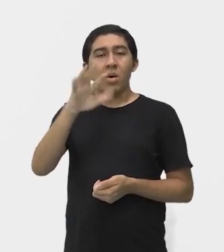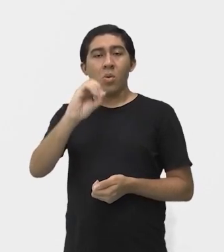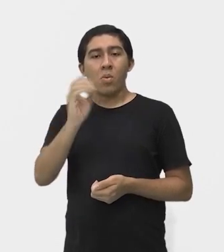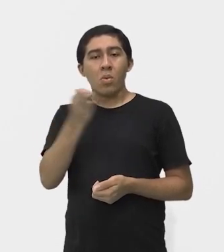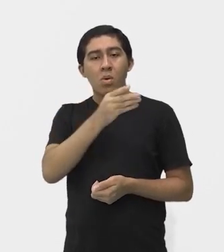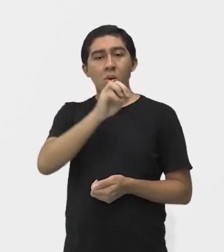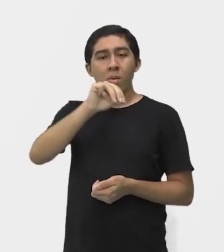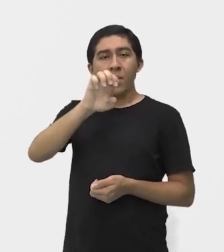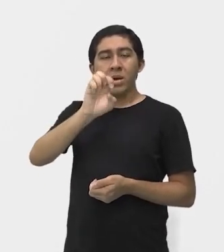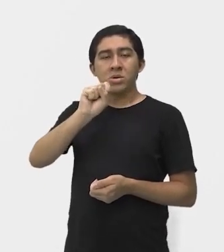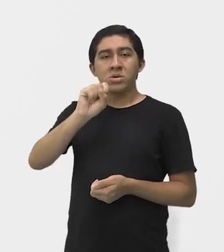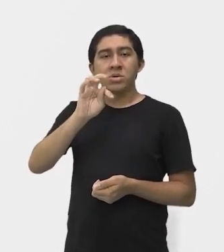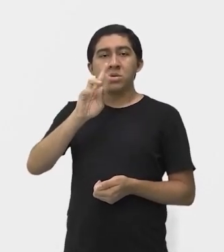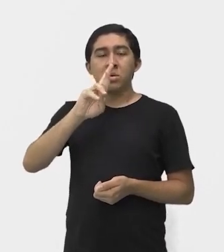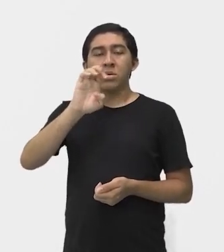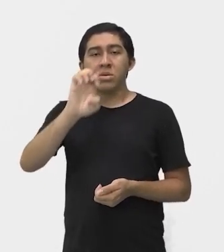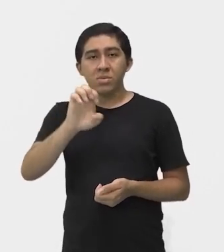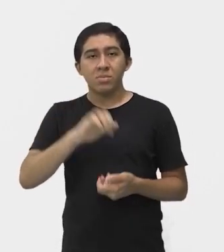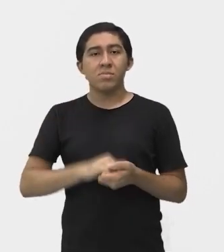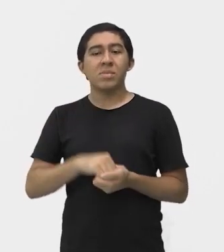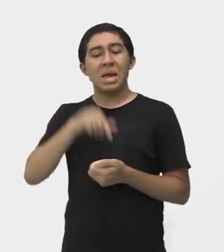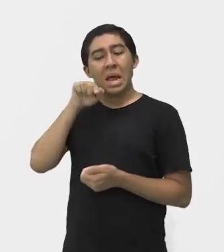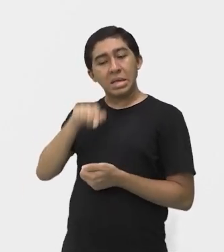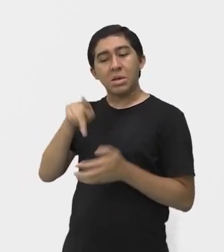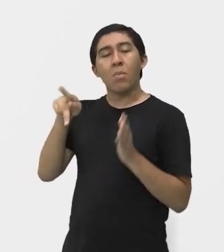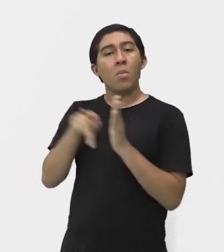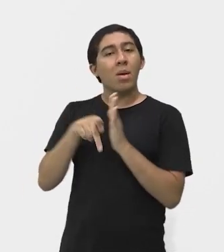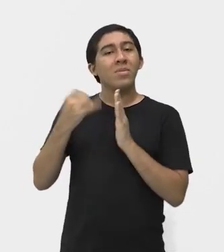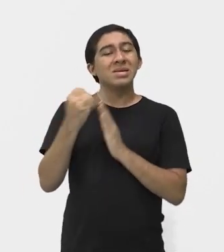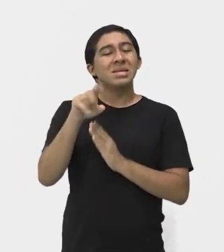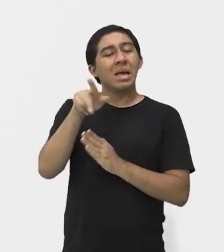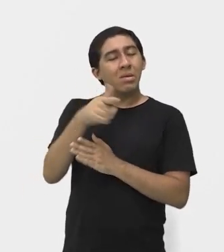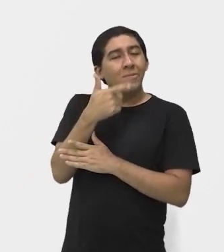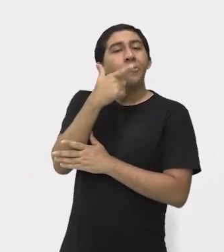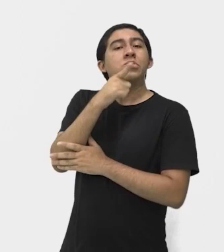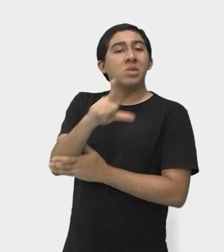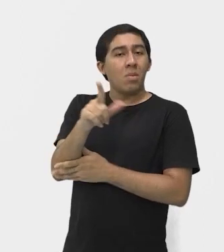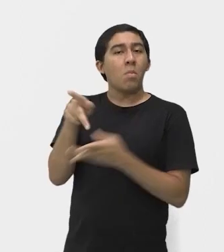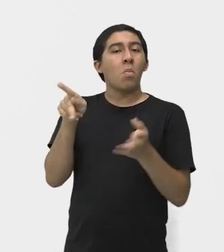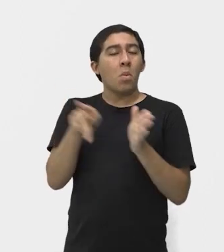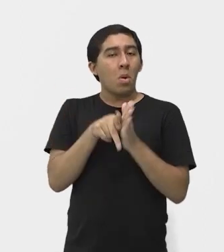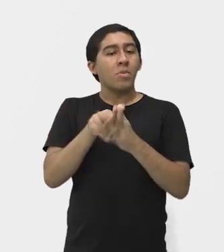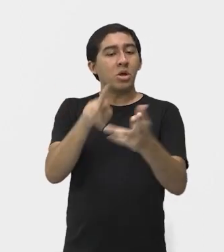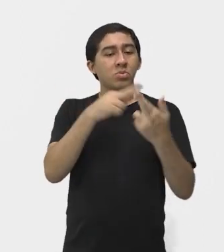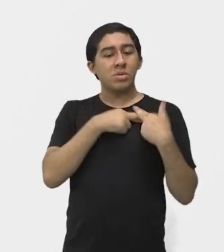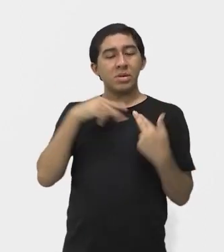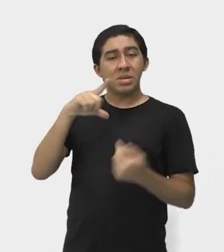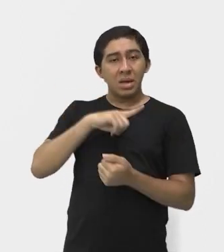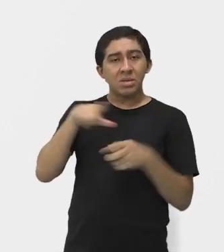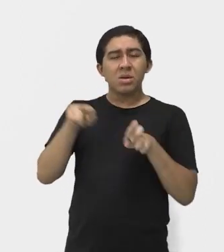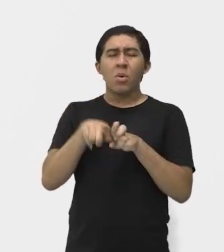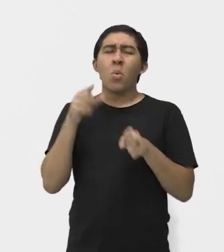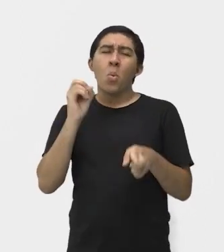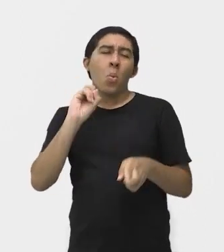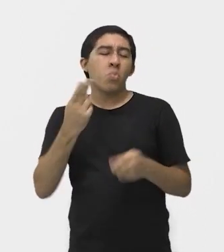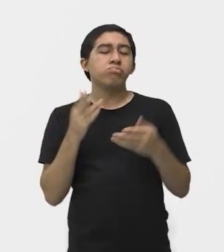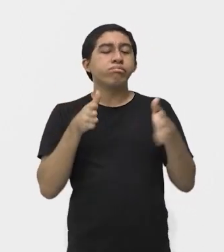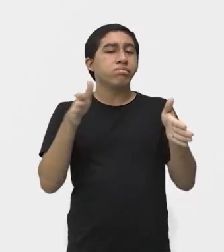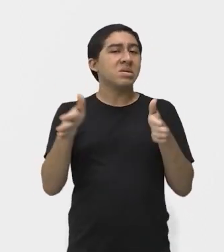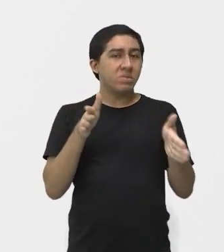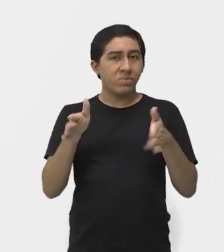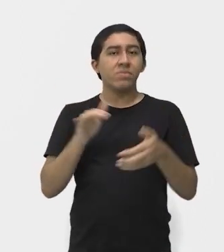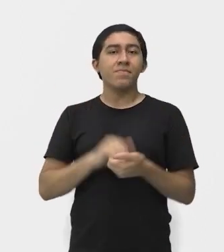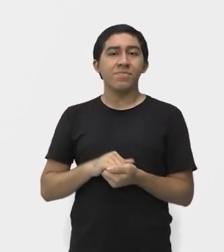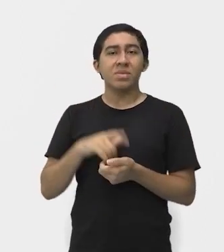conferido aí para o atleta por mérito de competência, né? Ou tempo de modalidade. E ele